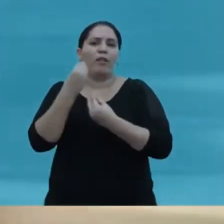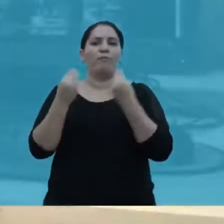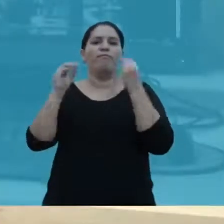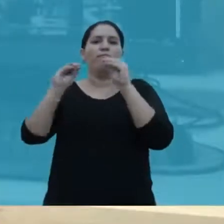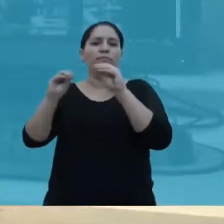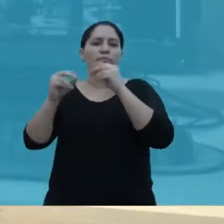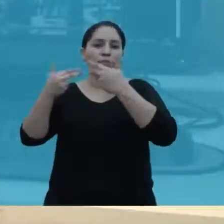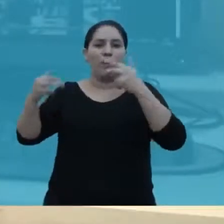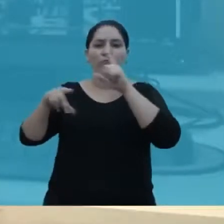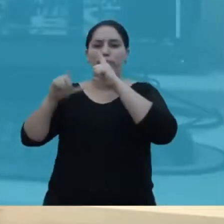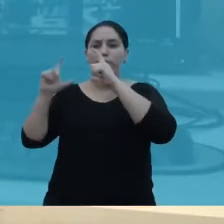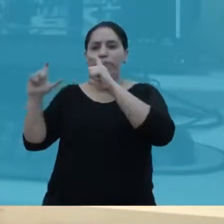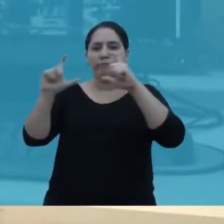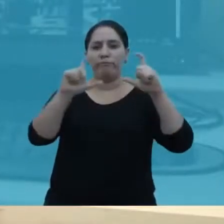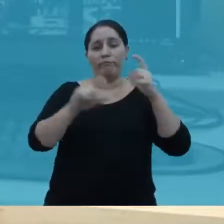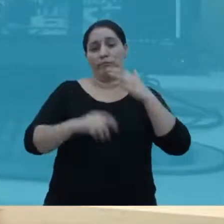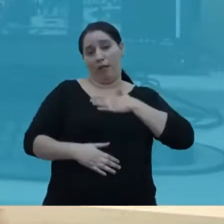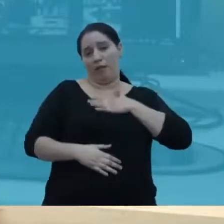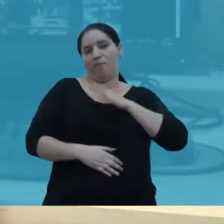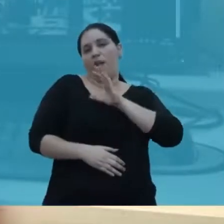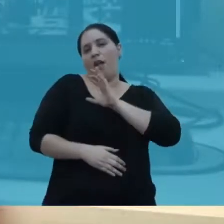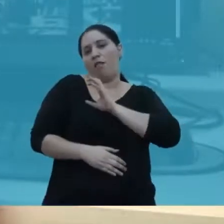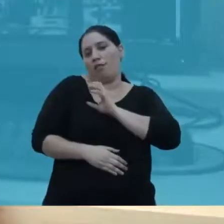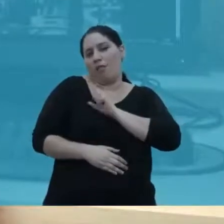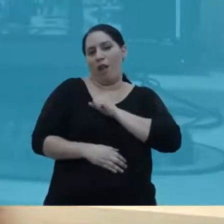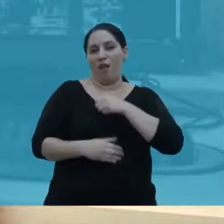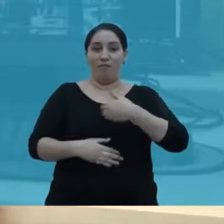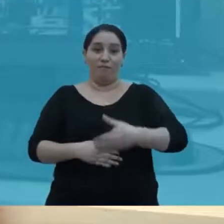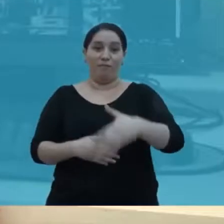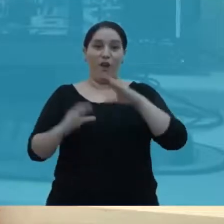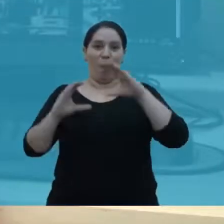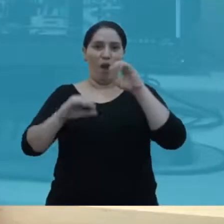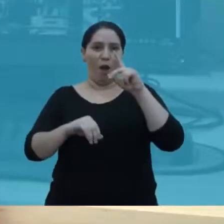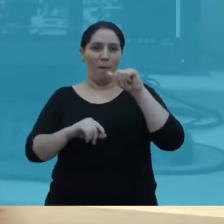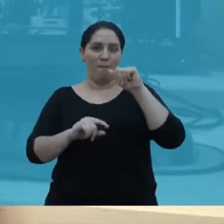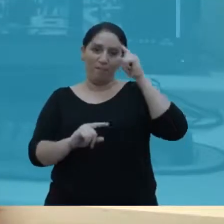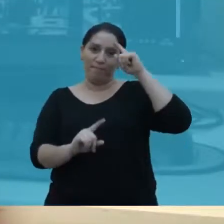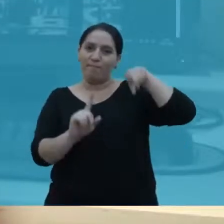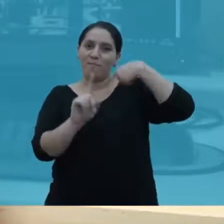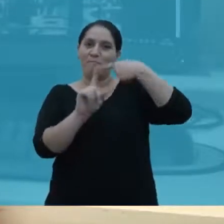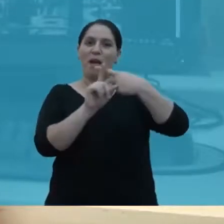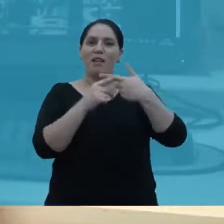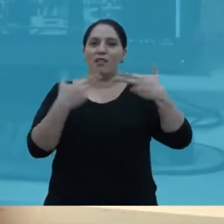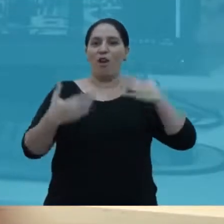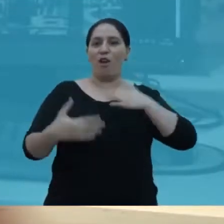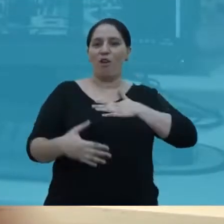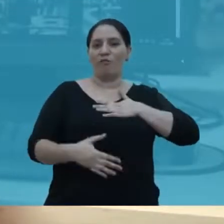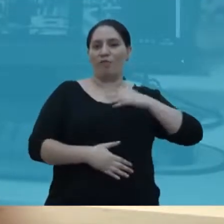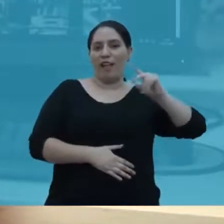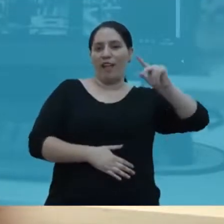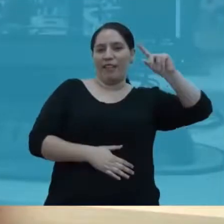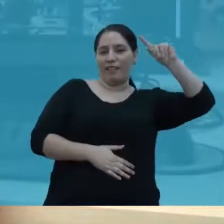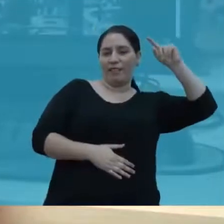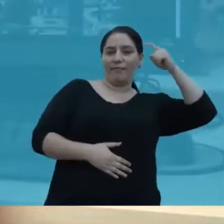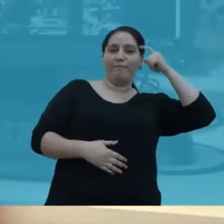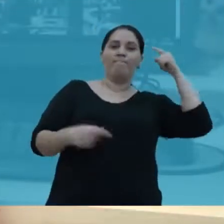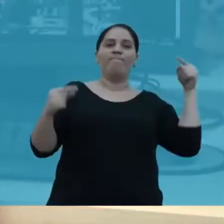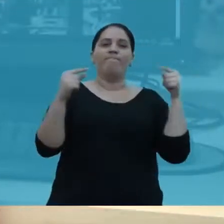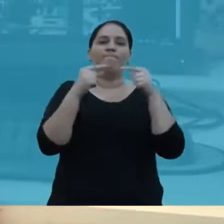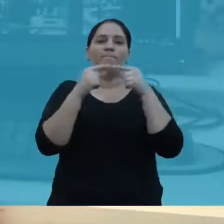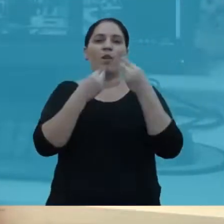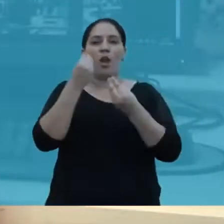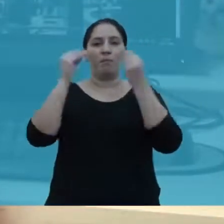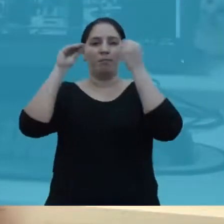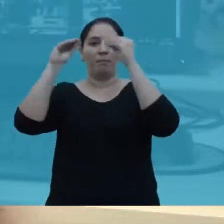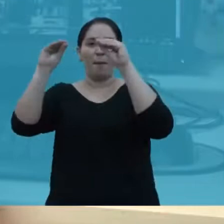Como estava chegando a época da Copa do Mundo e eu gosto muito dessas coisas vintage e retrô, eu pensei em unir essas duas coisas e